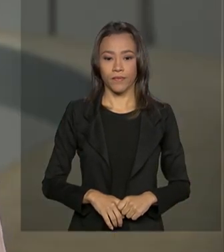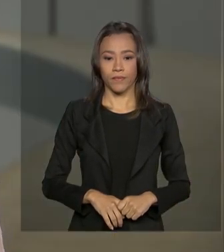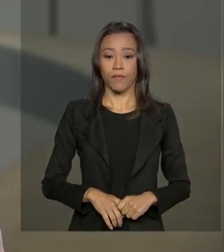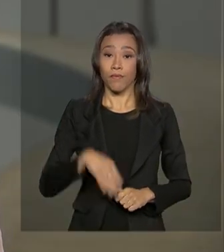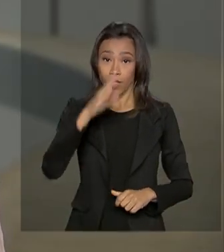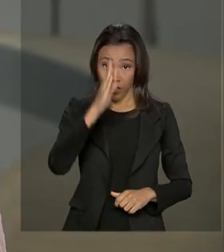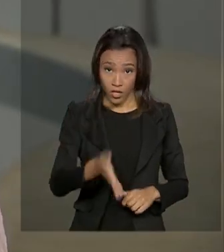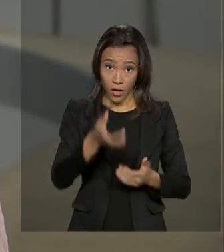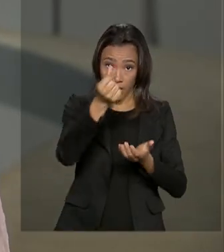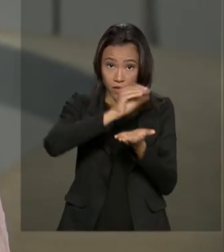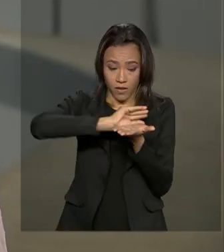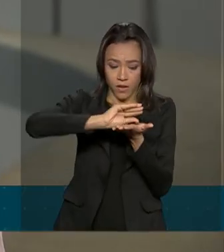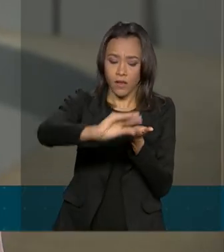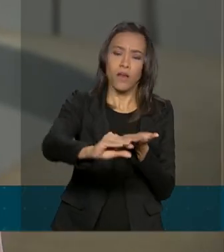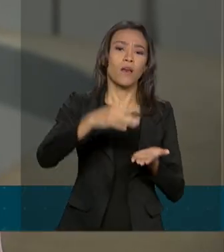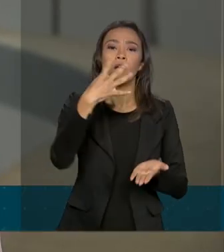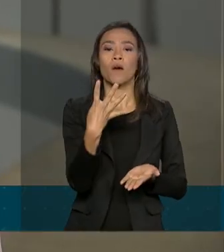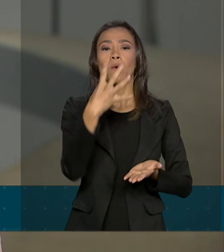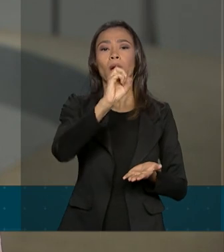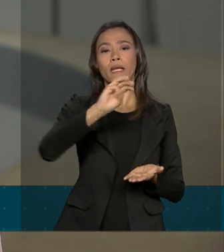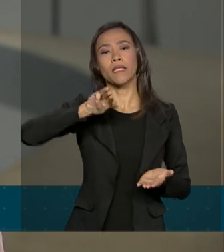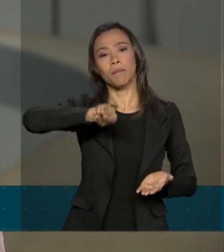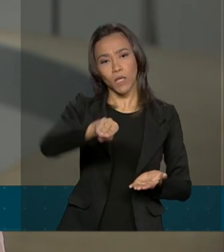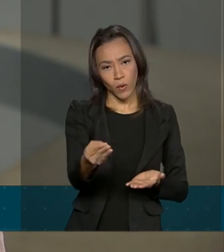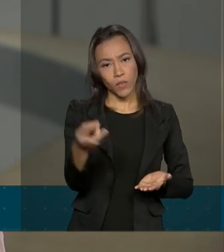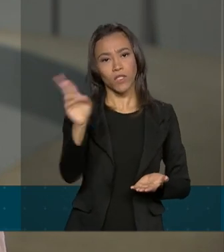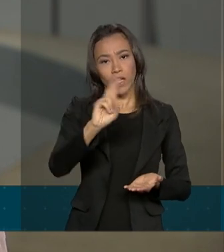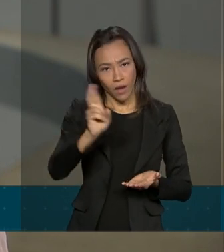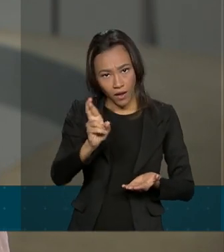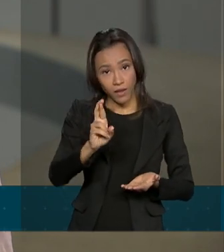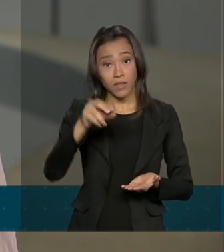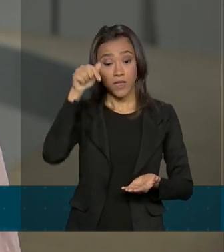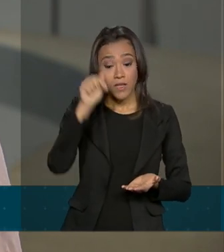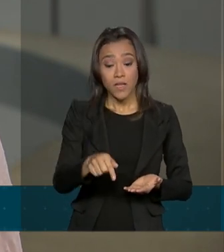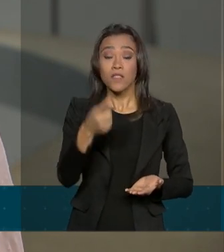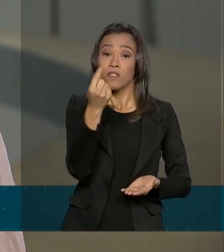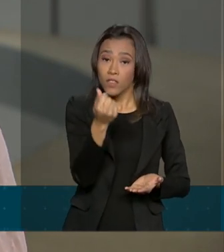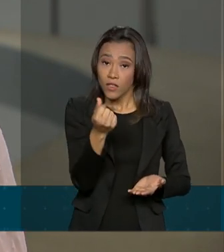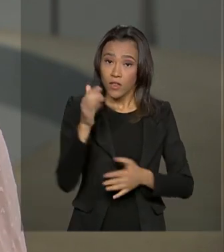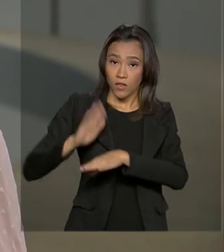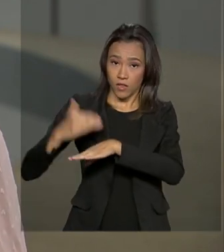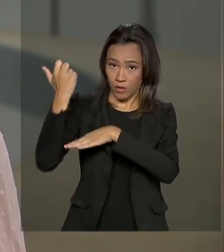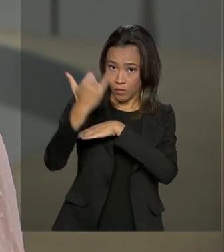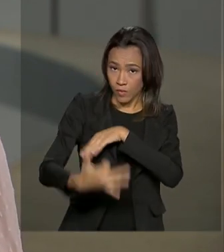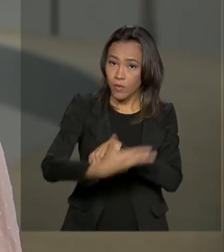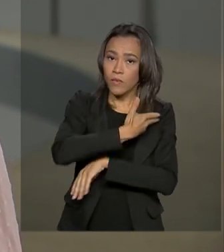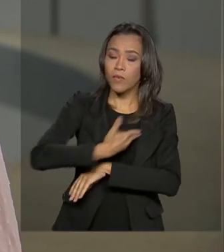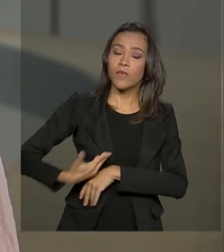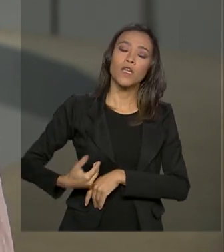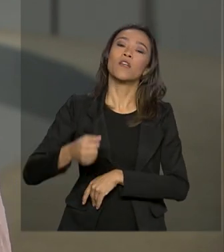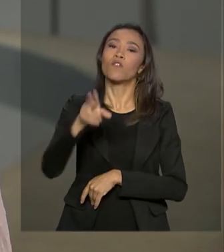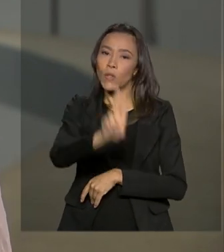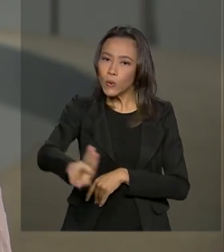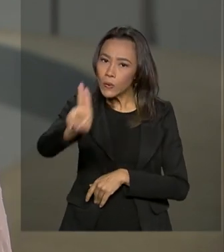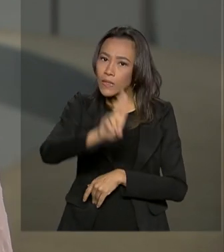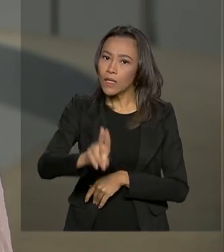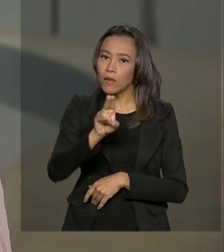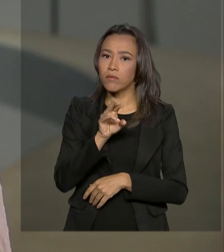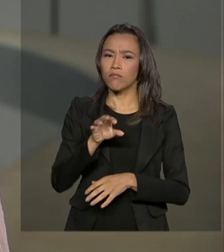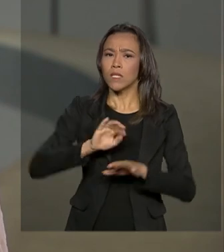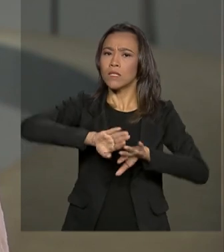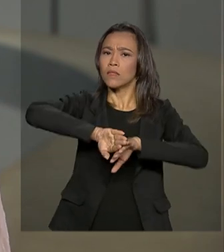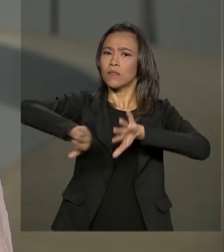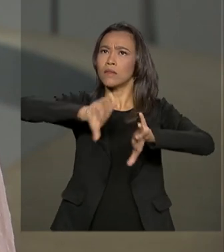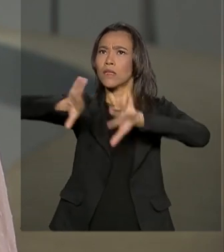Foram investidos 40 milhões de reais na campanha e este recurso, segundo o governo, foi aplicado de forma descentralizada.